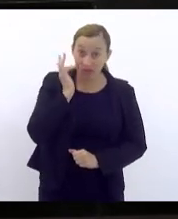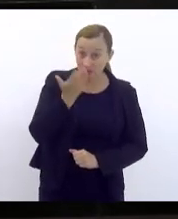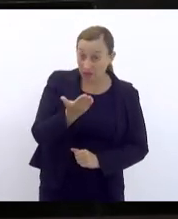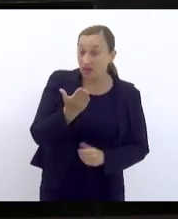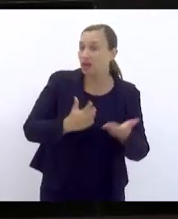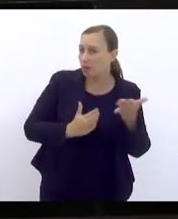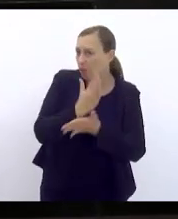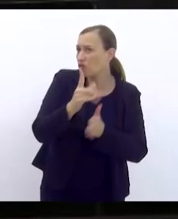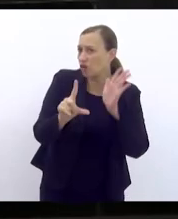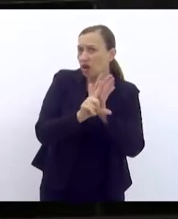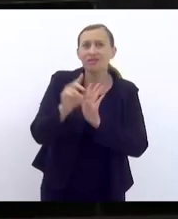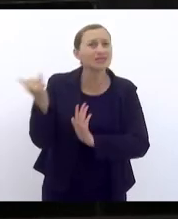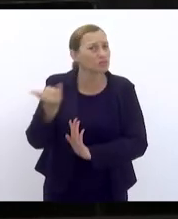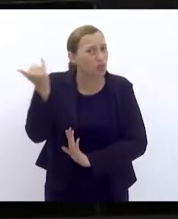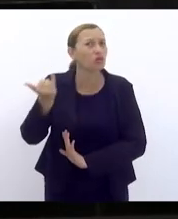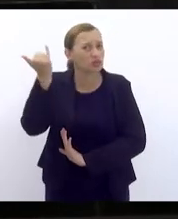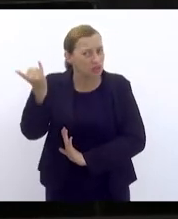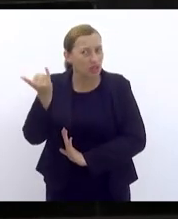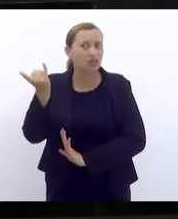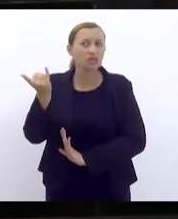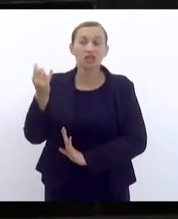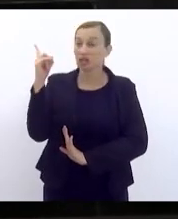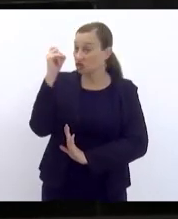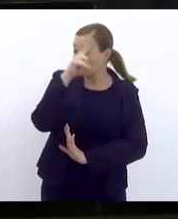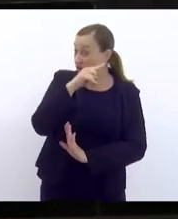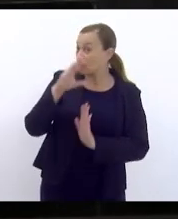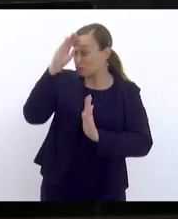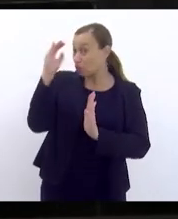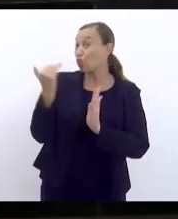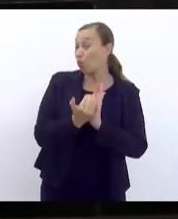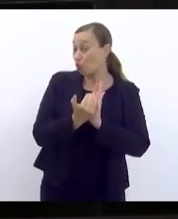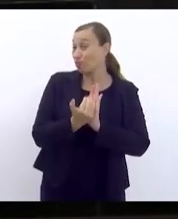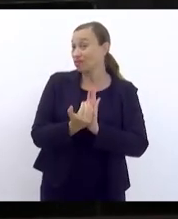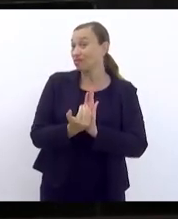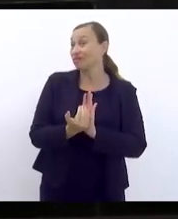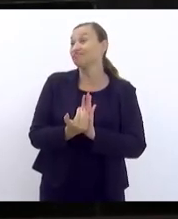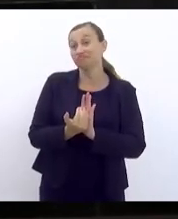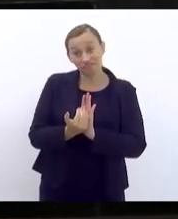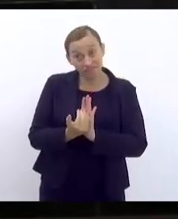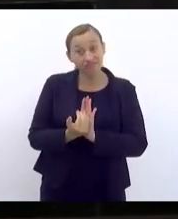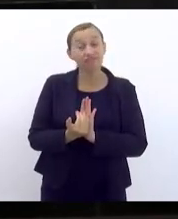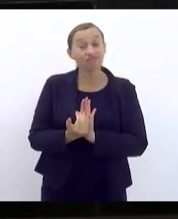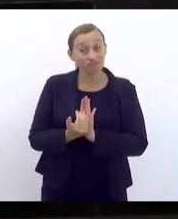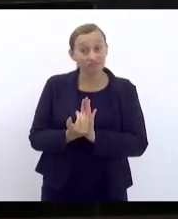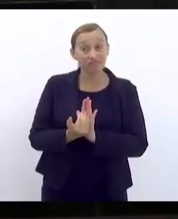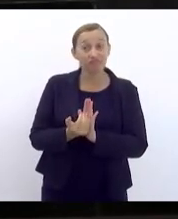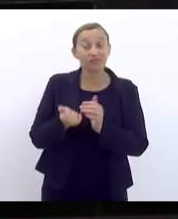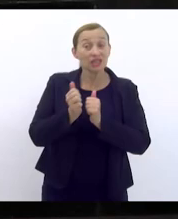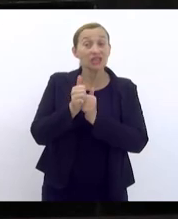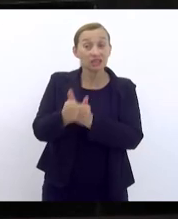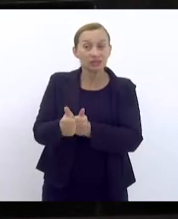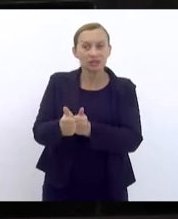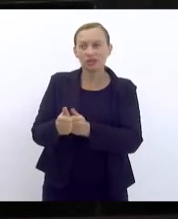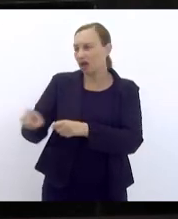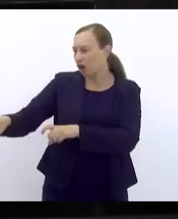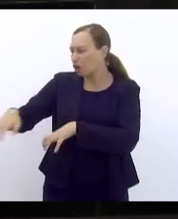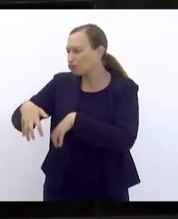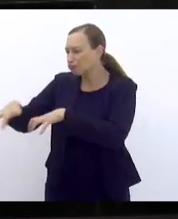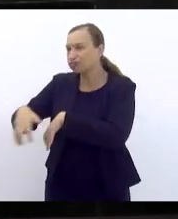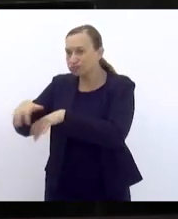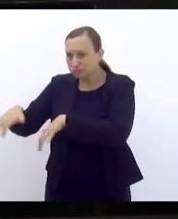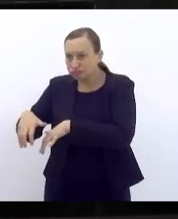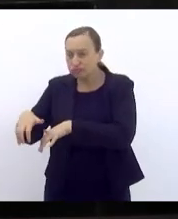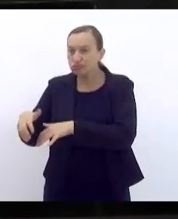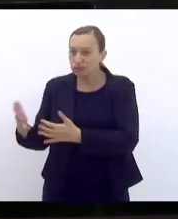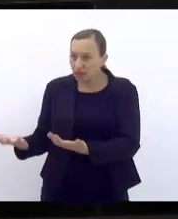aprovou leis importantes que a gente está aí na dificuldade do cumpra-se para a linha da agricultura orgânica, das